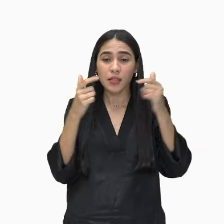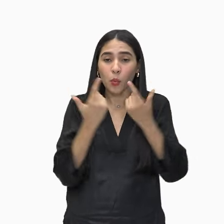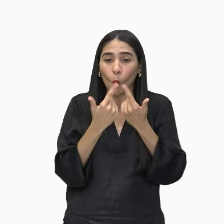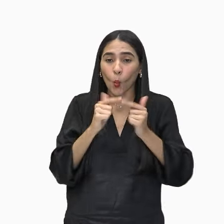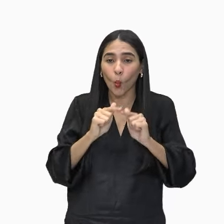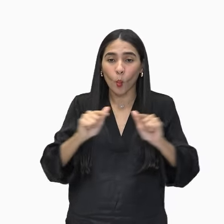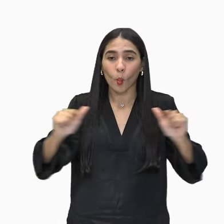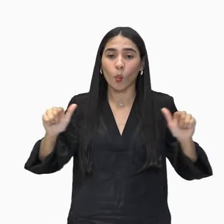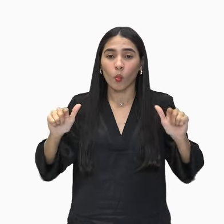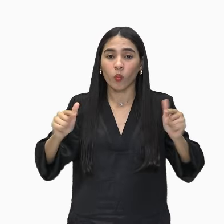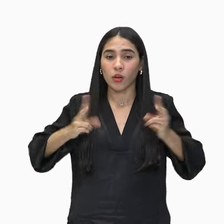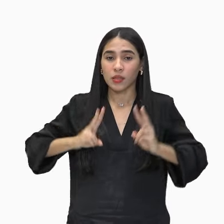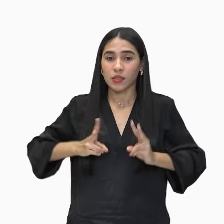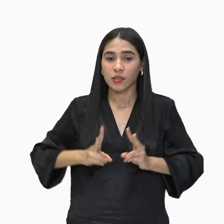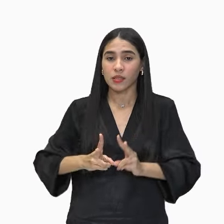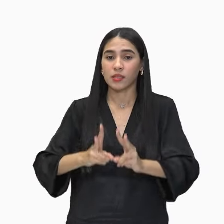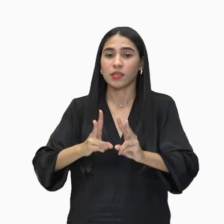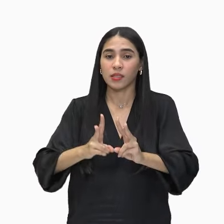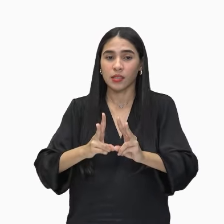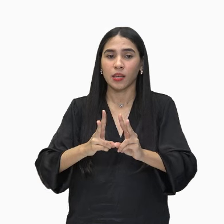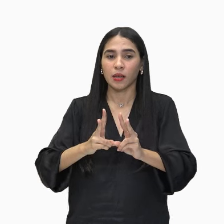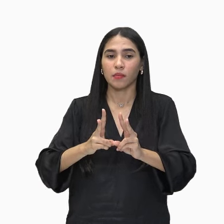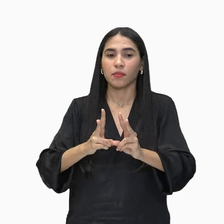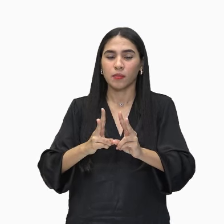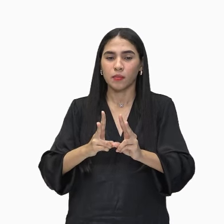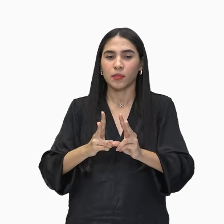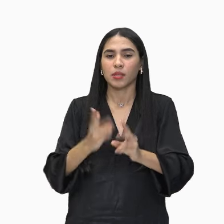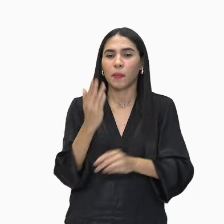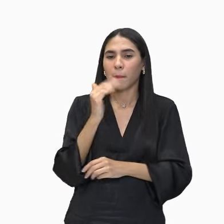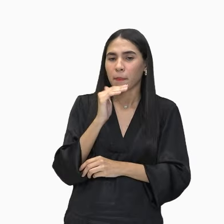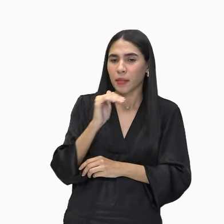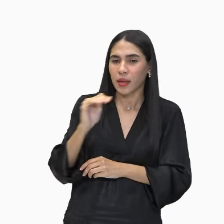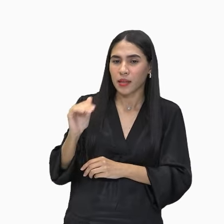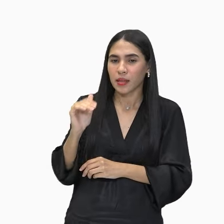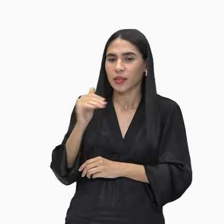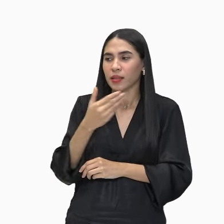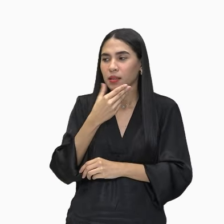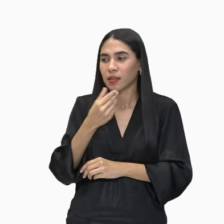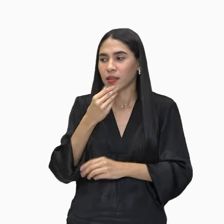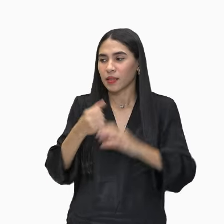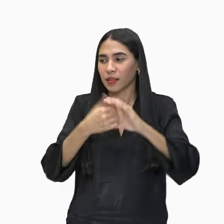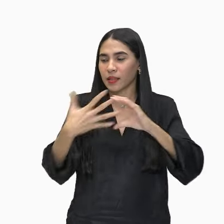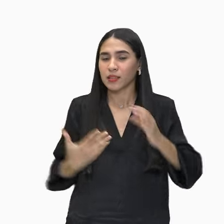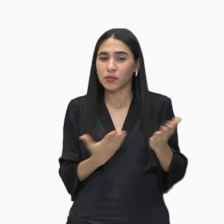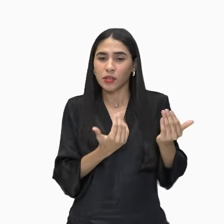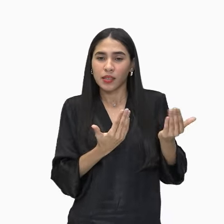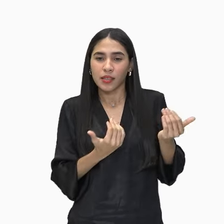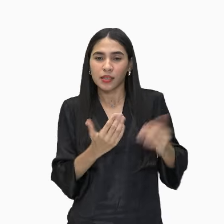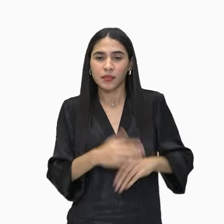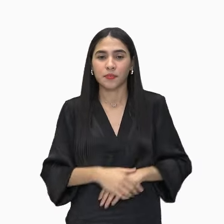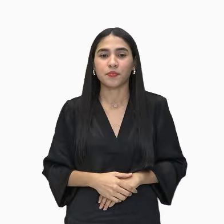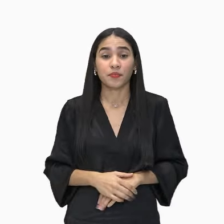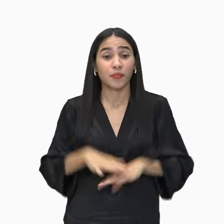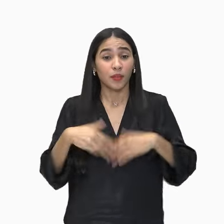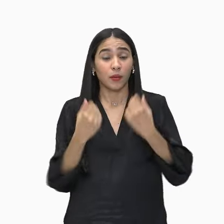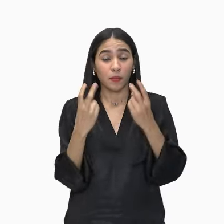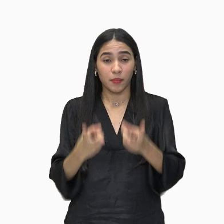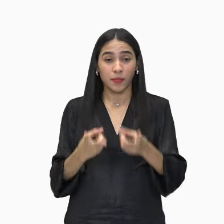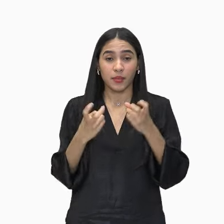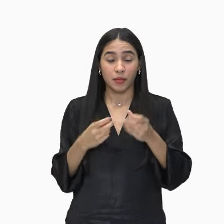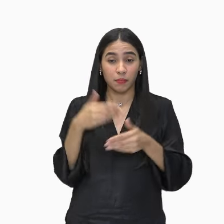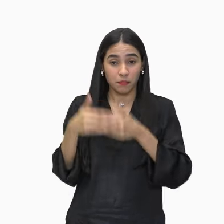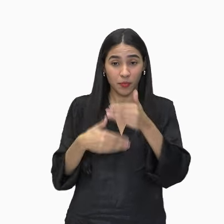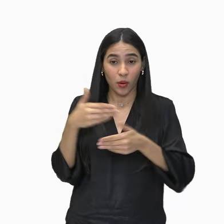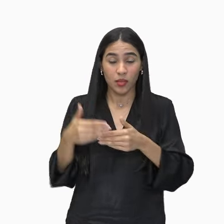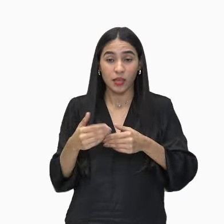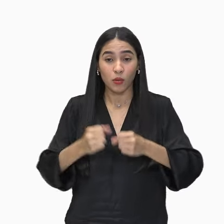ficou para sempre rombuda e com carinho ativo de piá. Então vejam que desse processo aí, ele era um